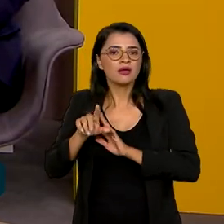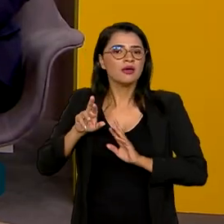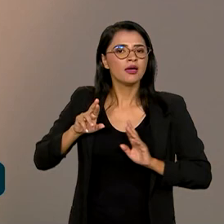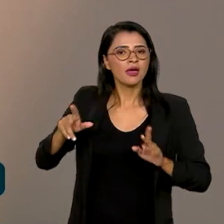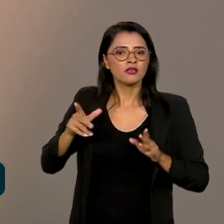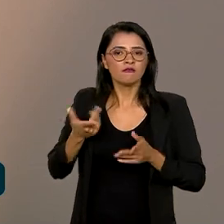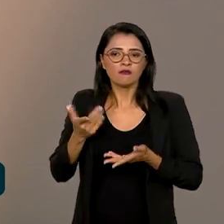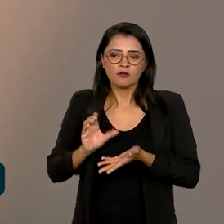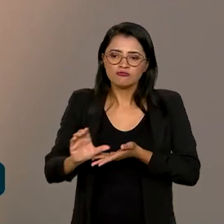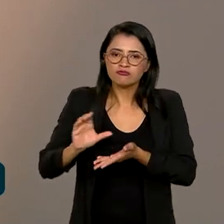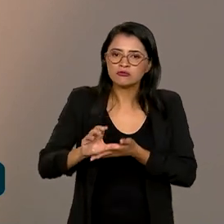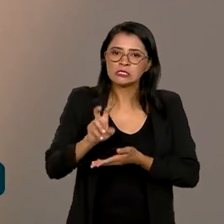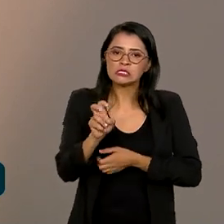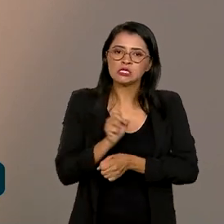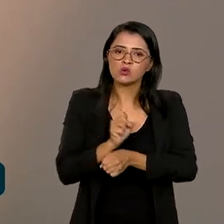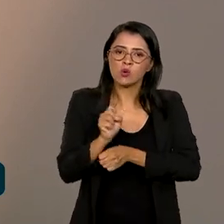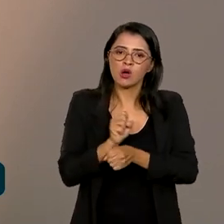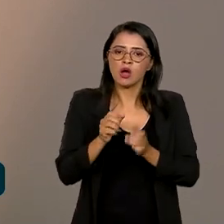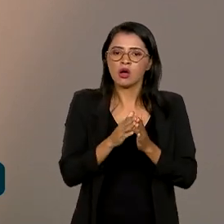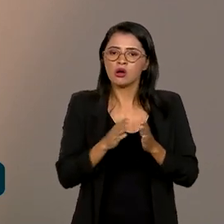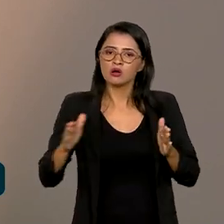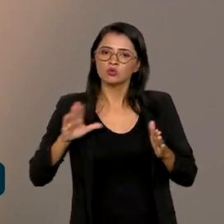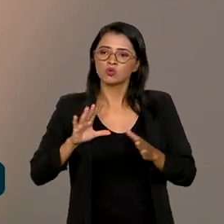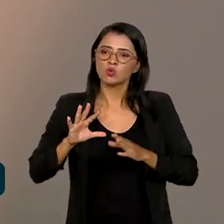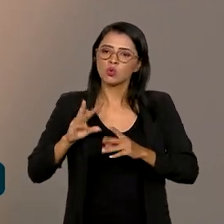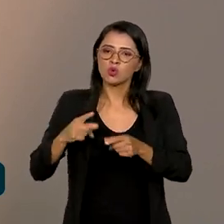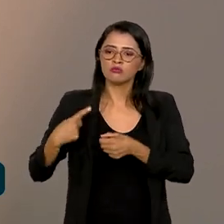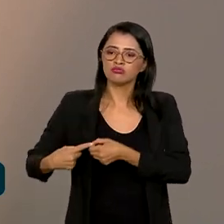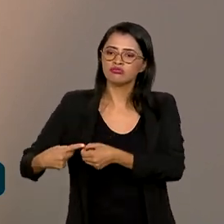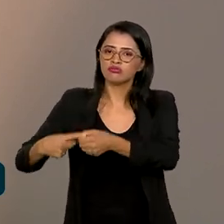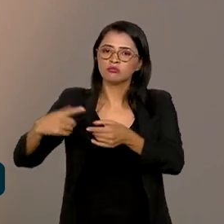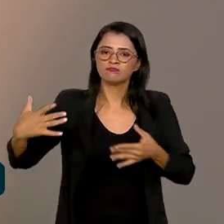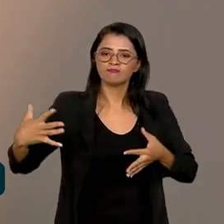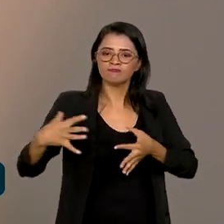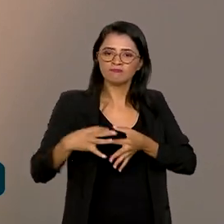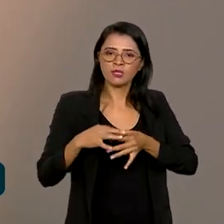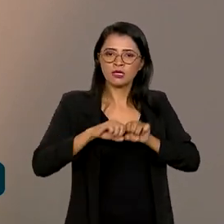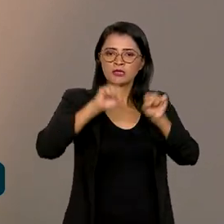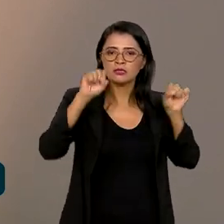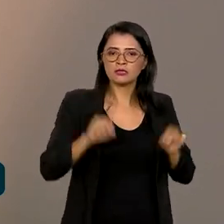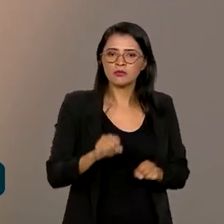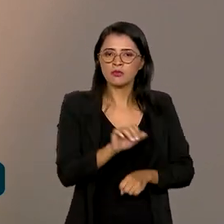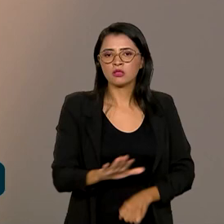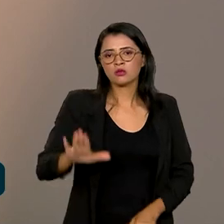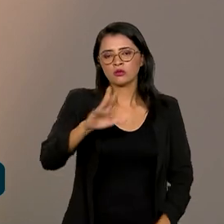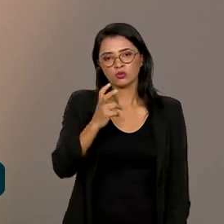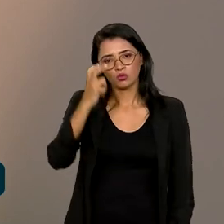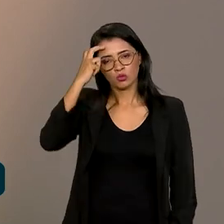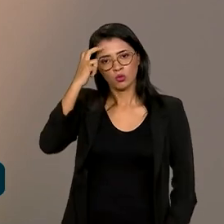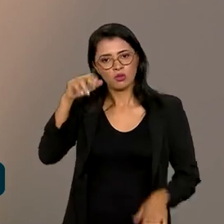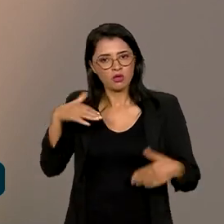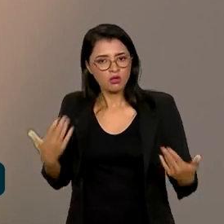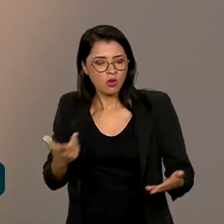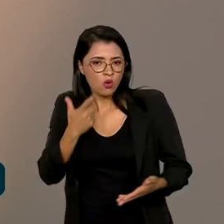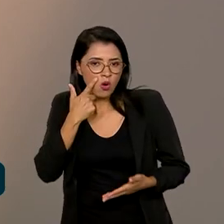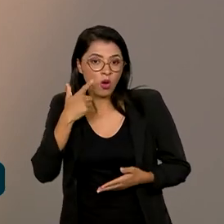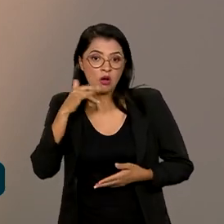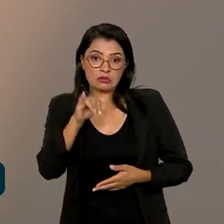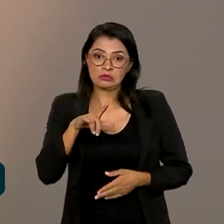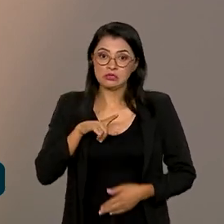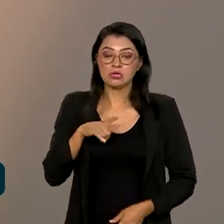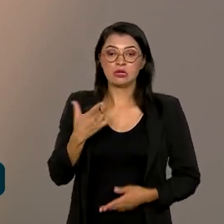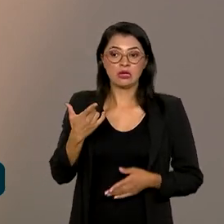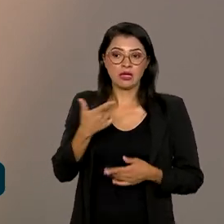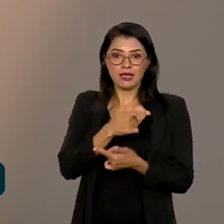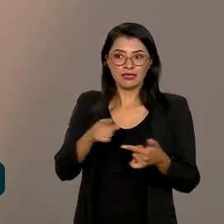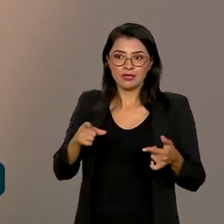irrigar, durante cinco anos, todas as cidades que estão ligadas no Sistema Nacional de Cultura. Então, olha, se sem a gente